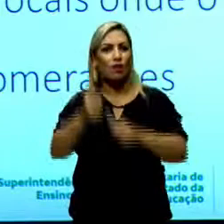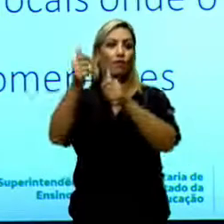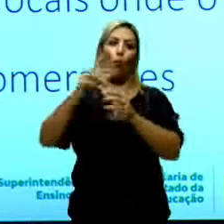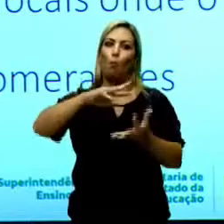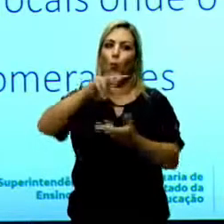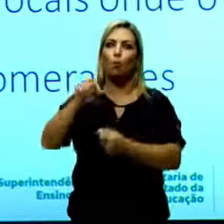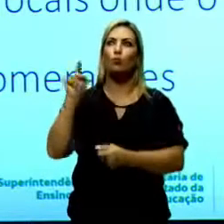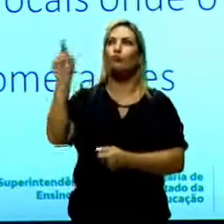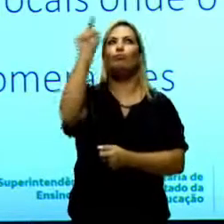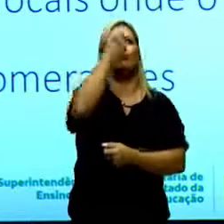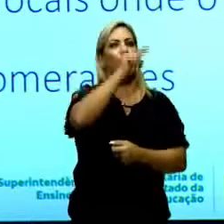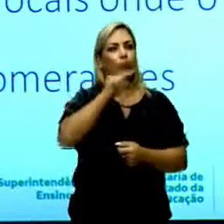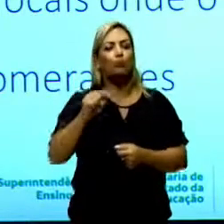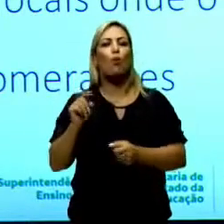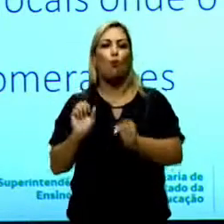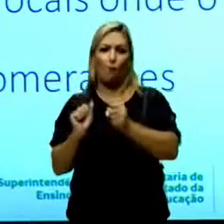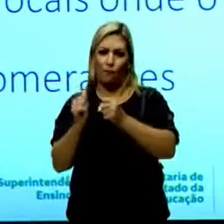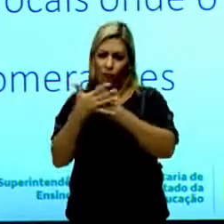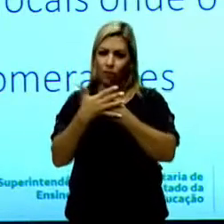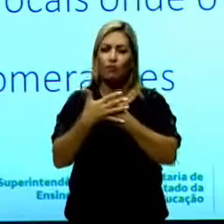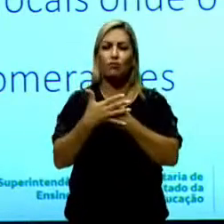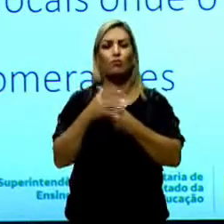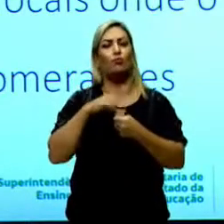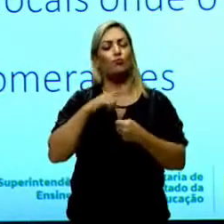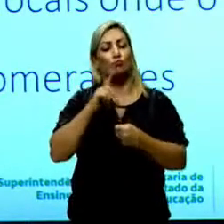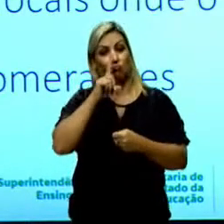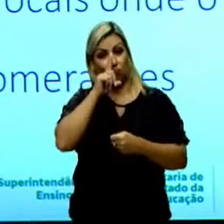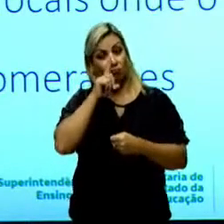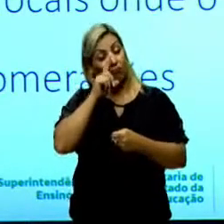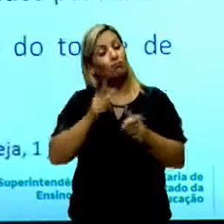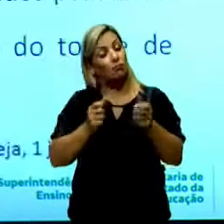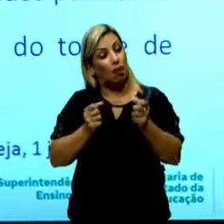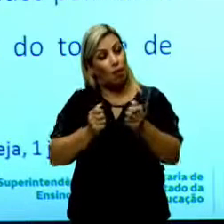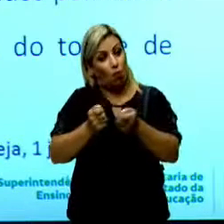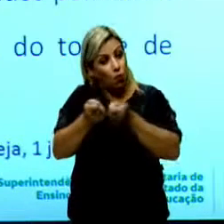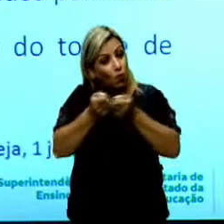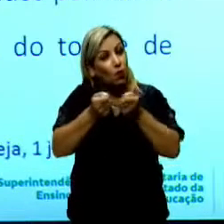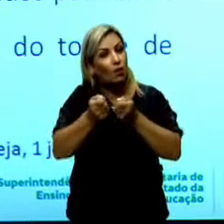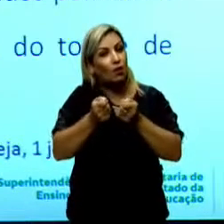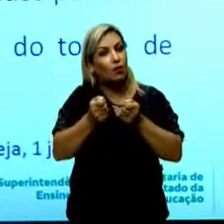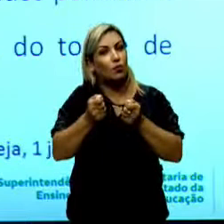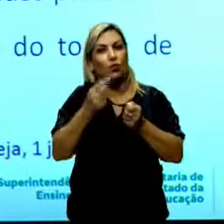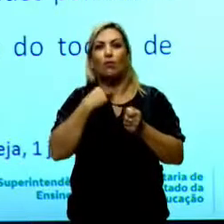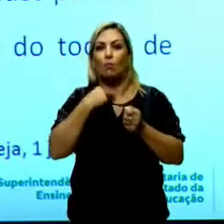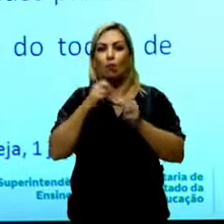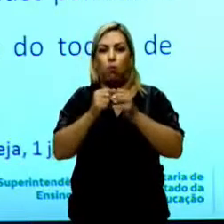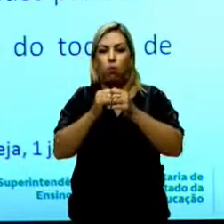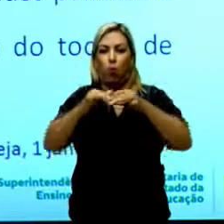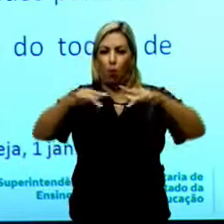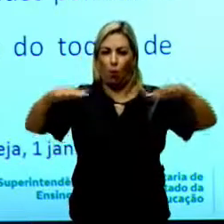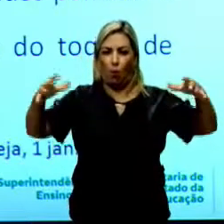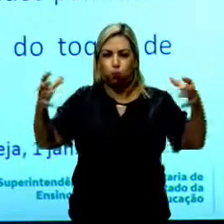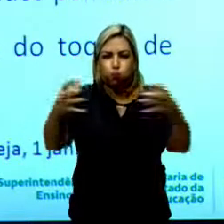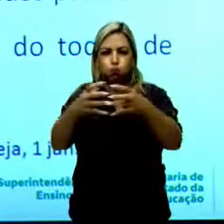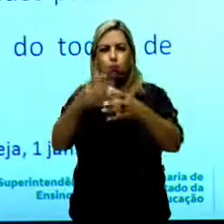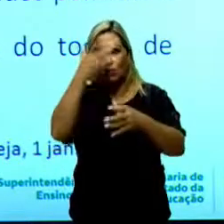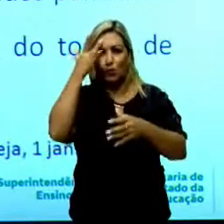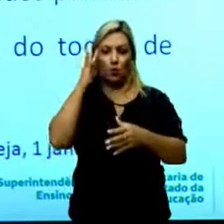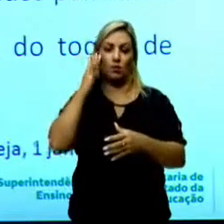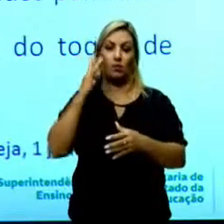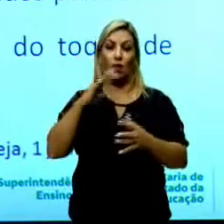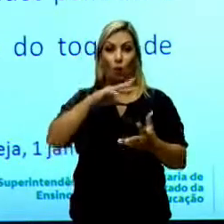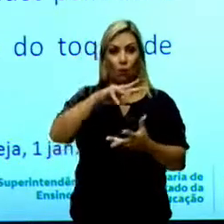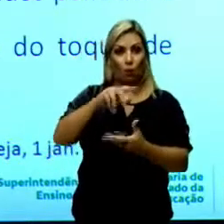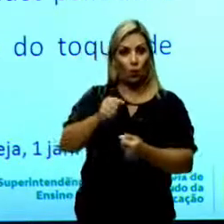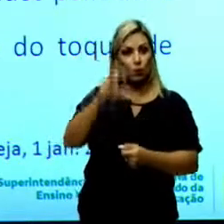vírus está controlando, seguiram com aglomerações. O planeta deixou para trás,